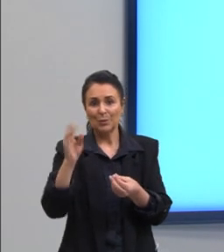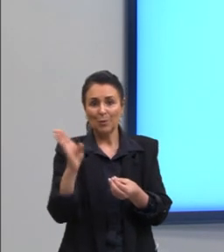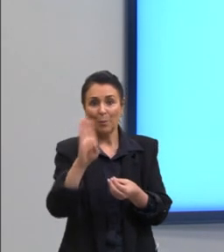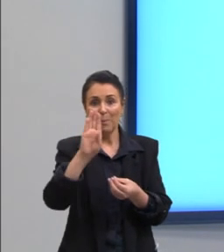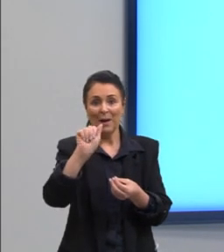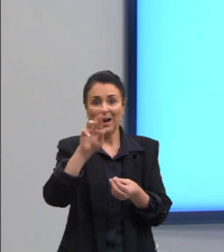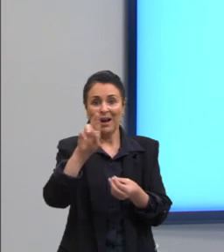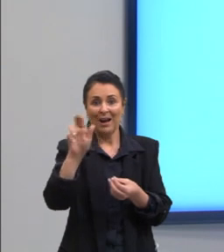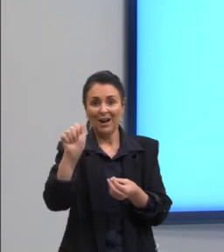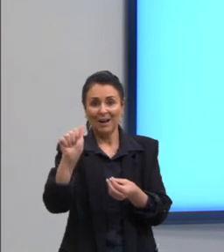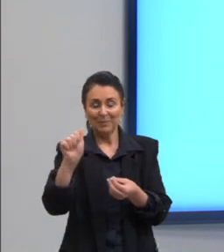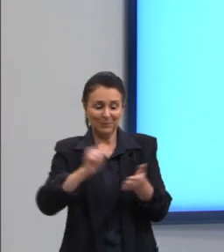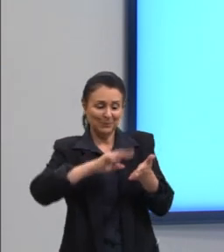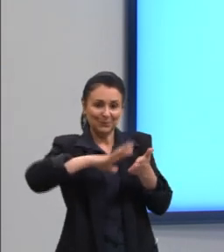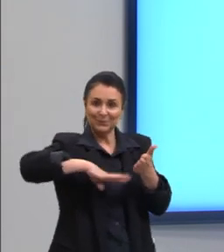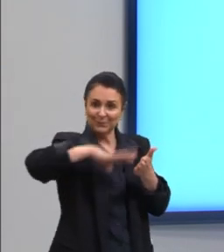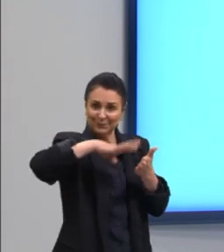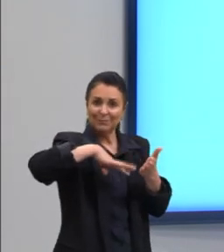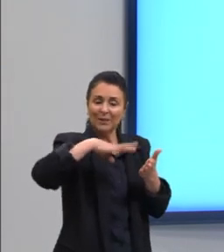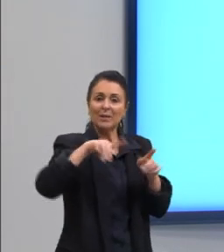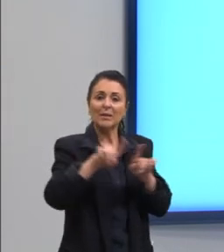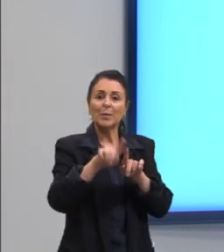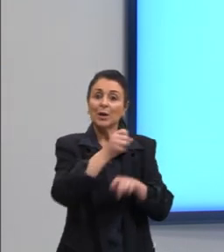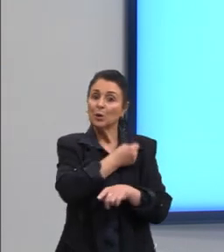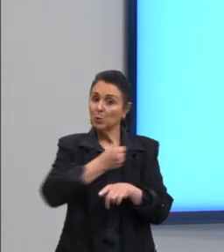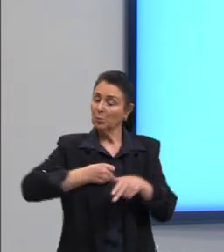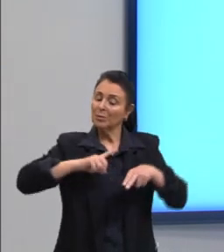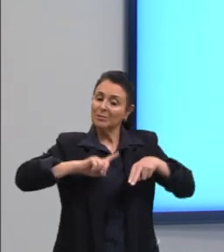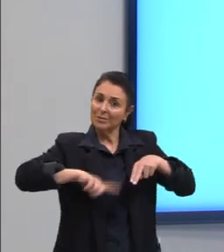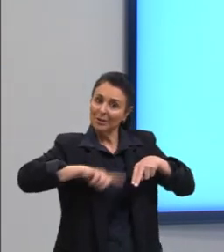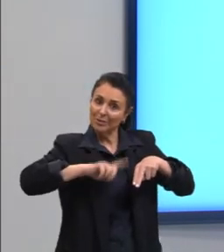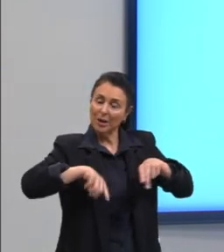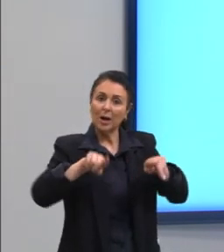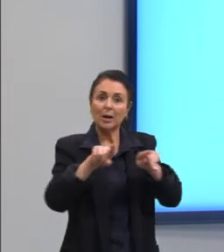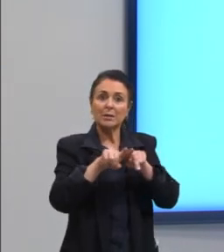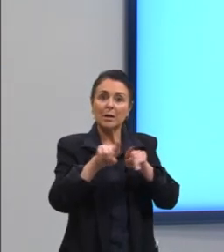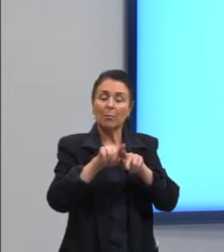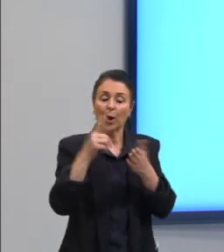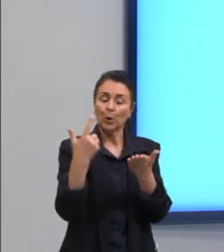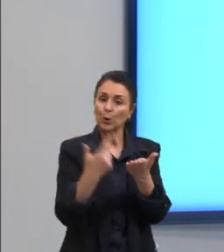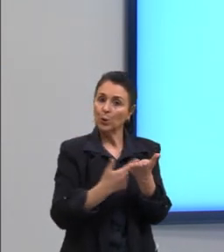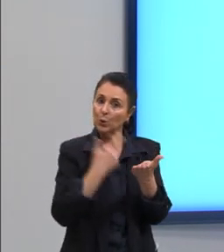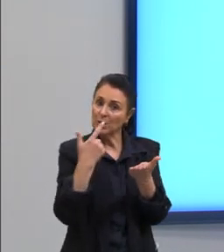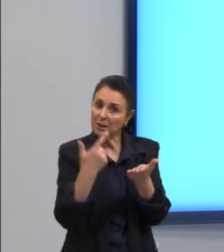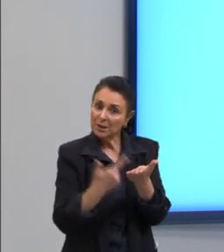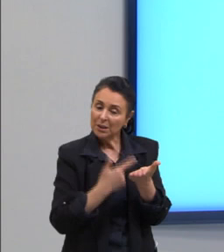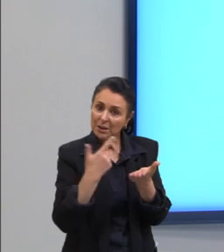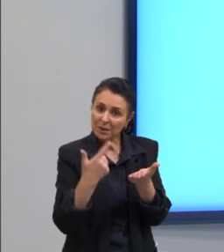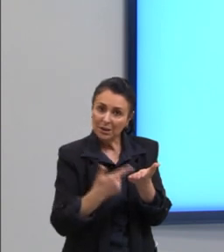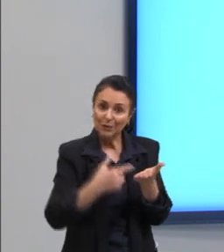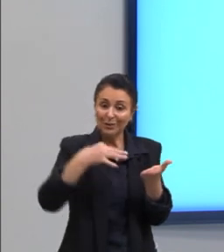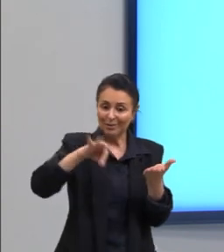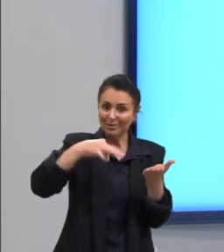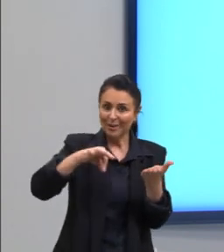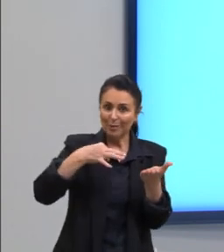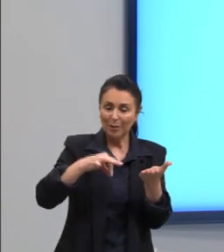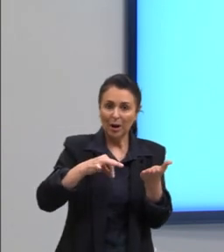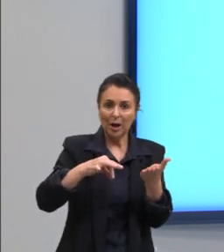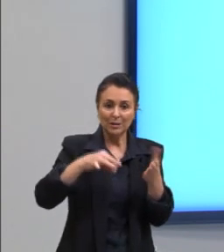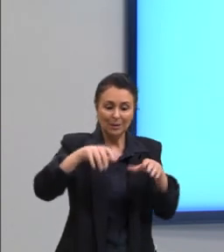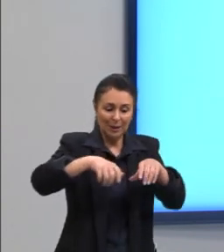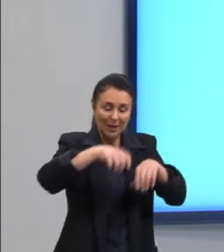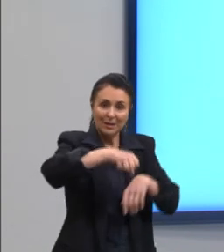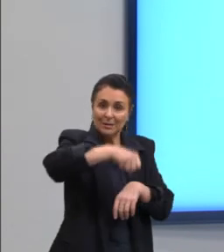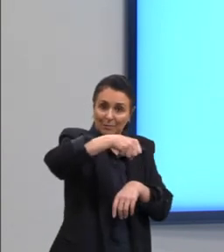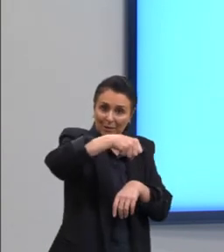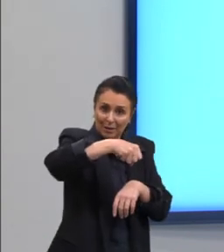naturais e além dos códigos de barra há números naturais nas páginas de um livro nas páginas de um livro nas embalagens dos